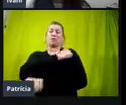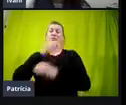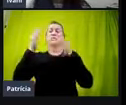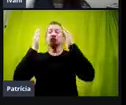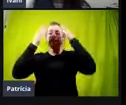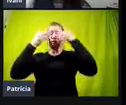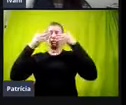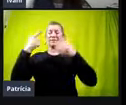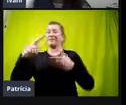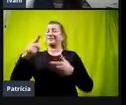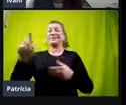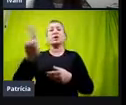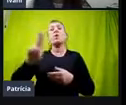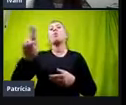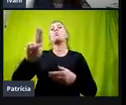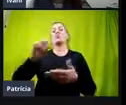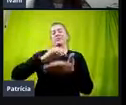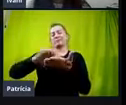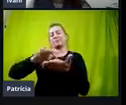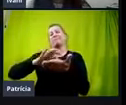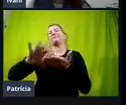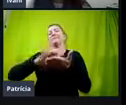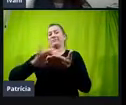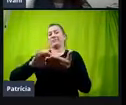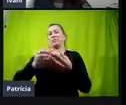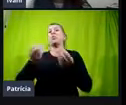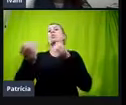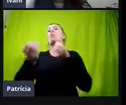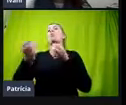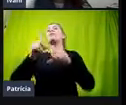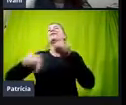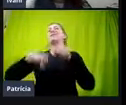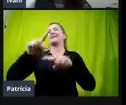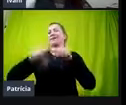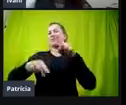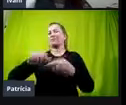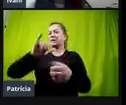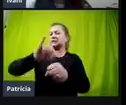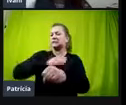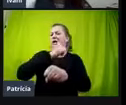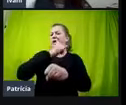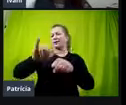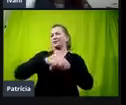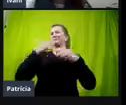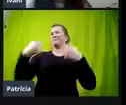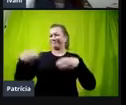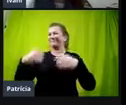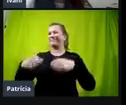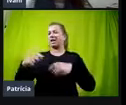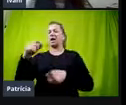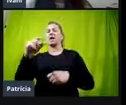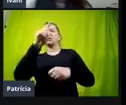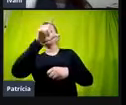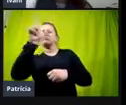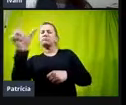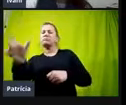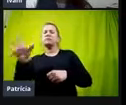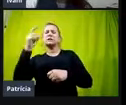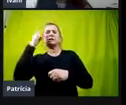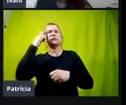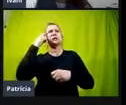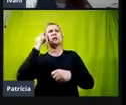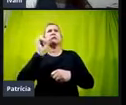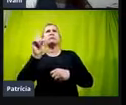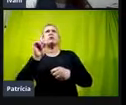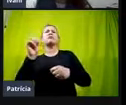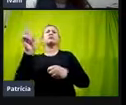usuário do braile, né? Quais são os recursos? E aí as pessoas também têm a ideia, assim, de que, ah, então tá, ele não é usuário